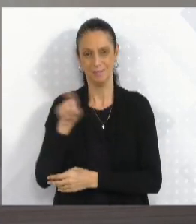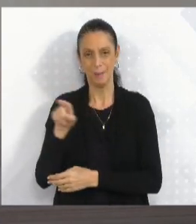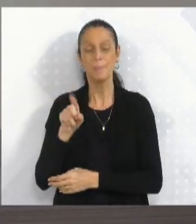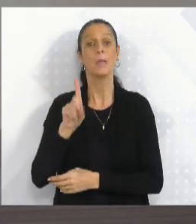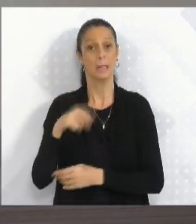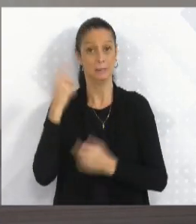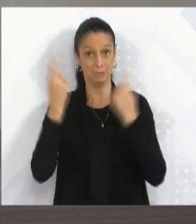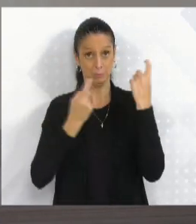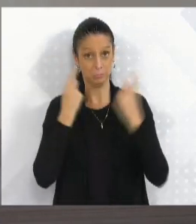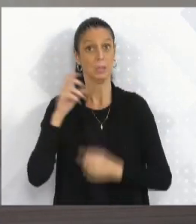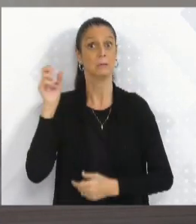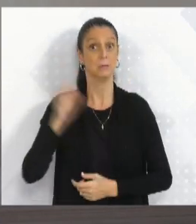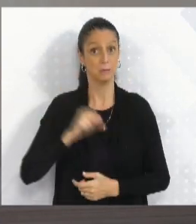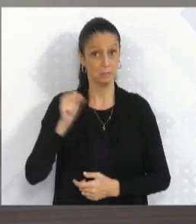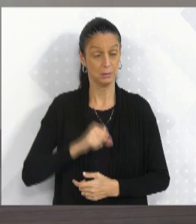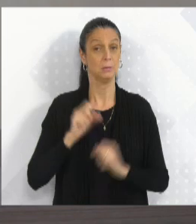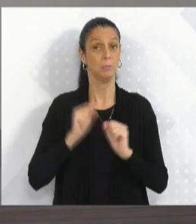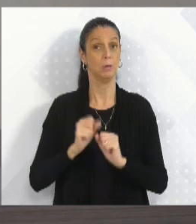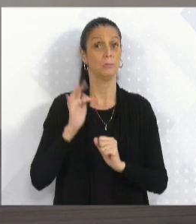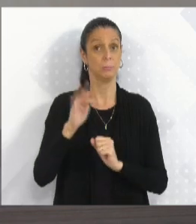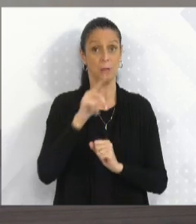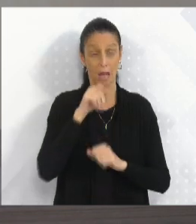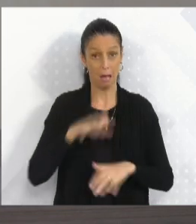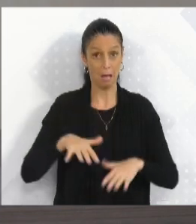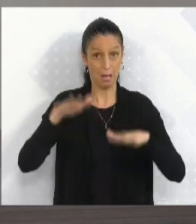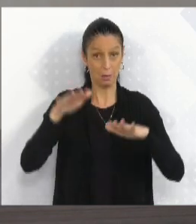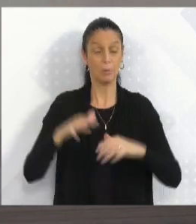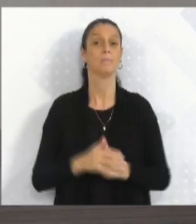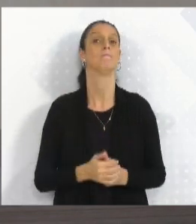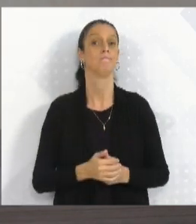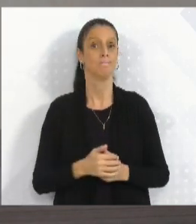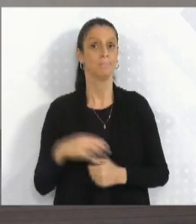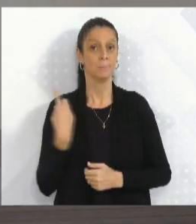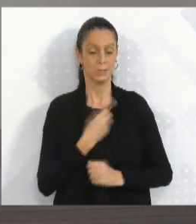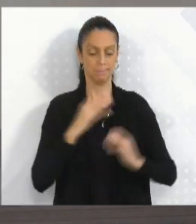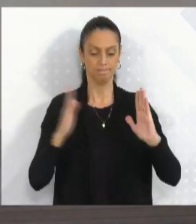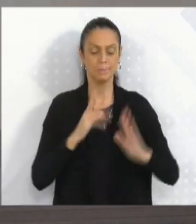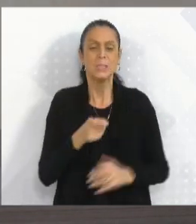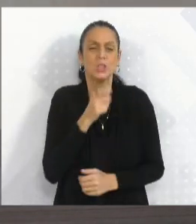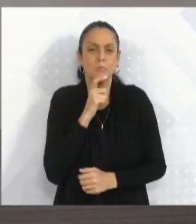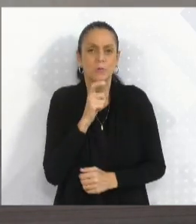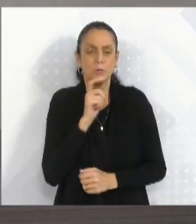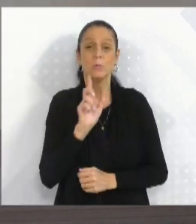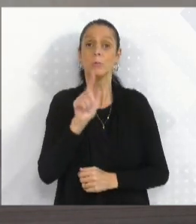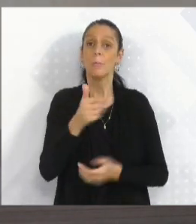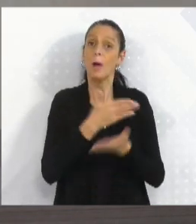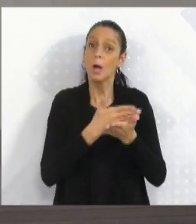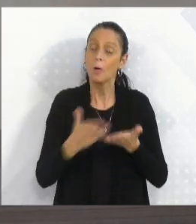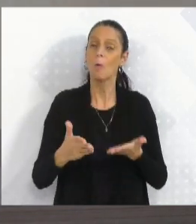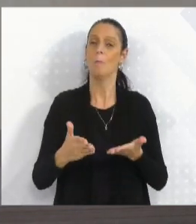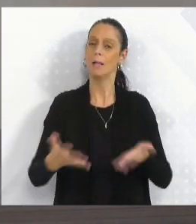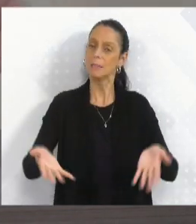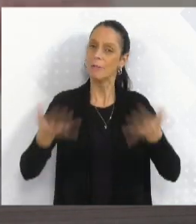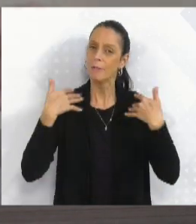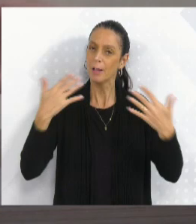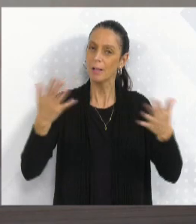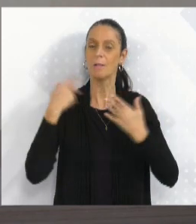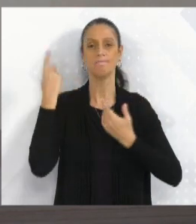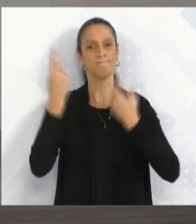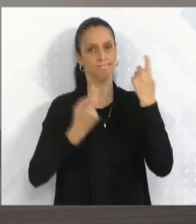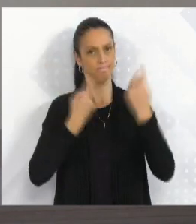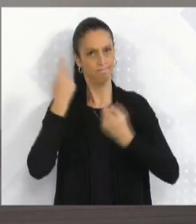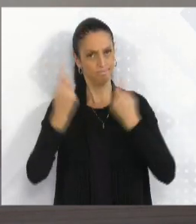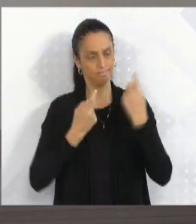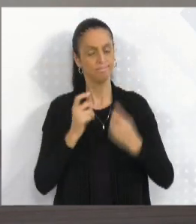É uma preocupação, sim, porque agora estamos no inverno, depois começa o verão, existe essa preocupação, quando vossa